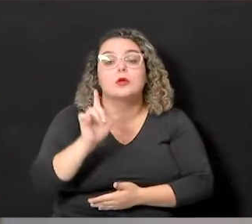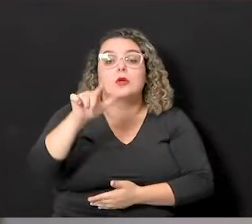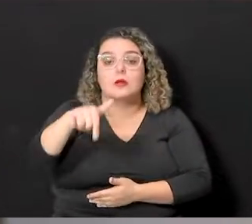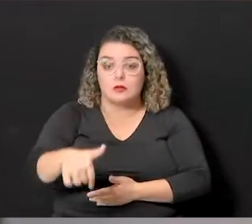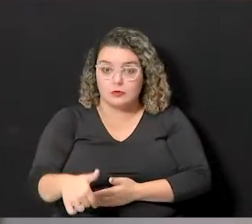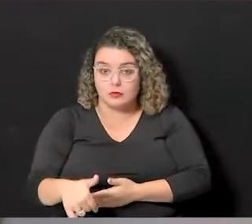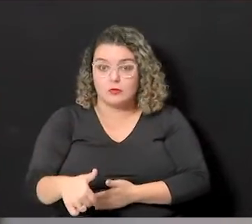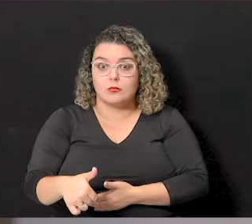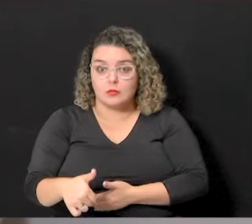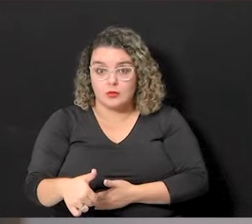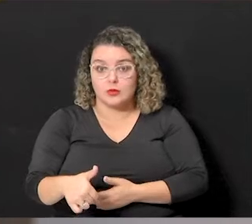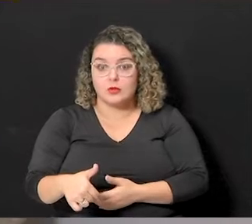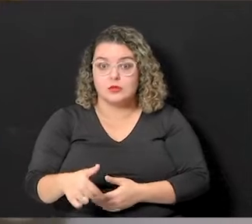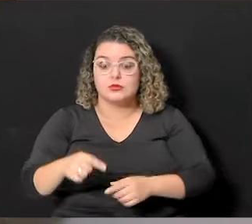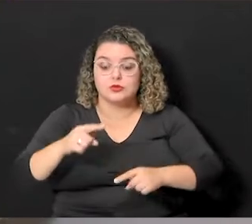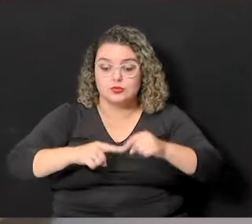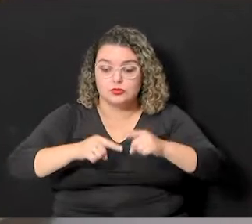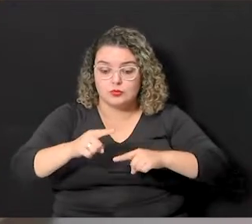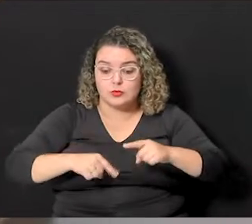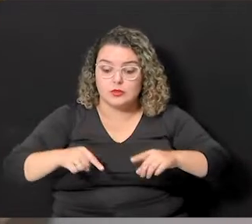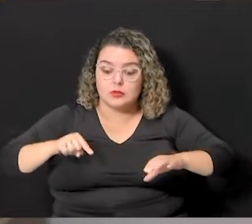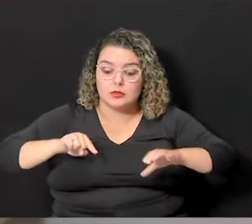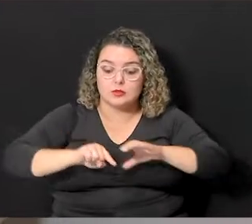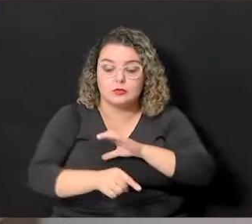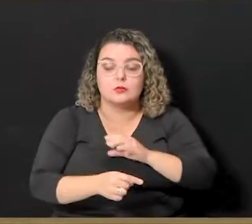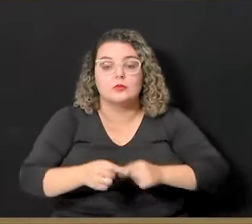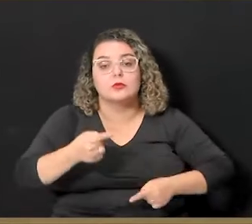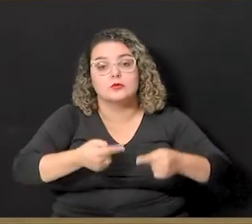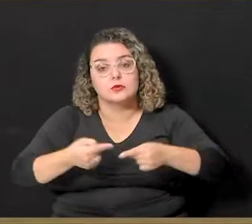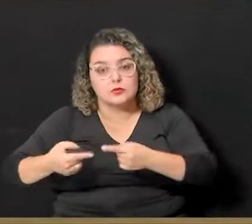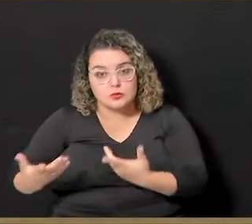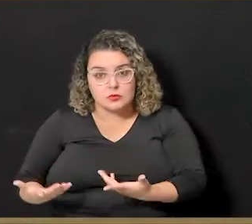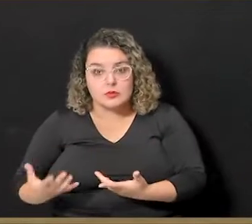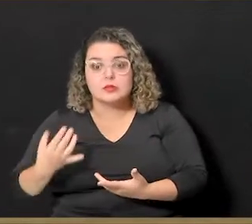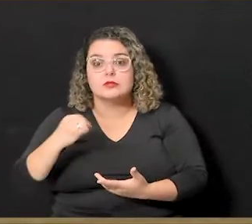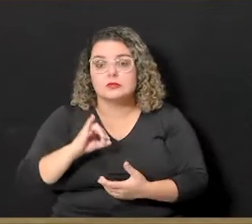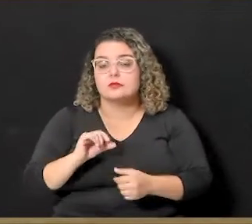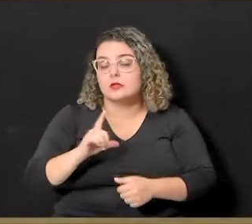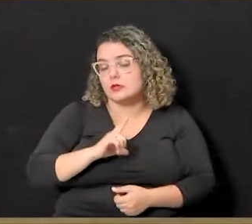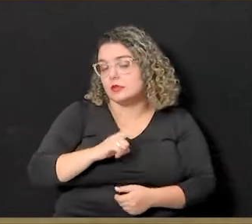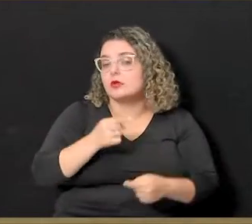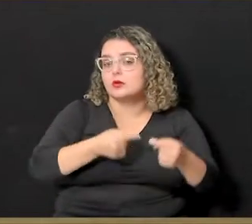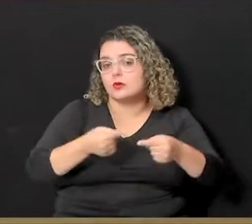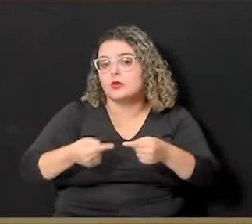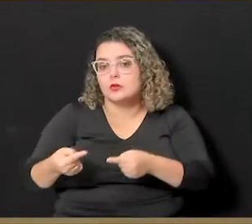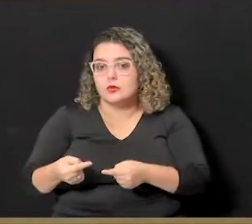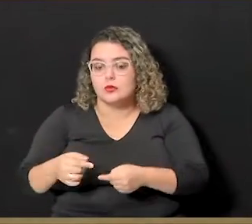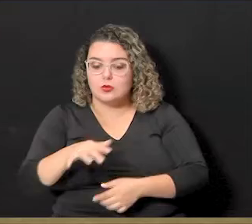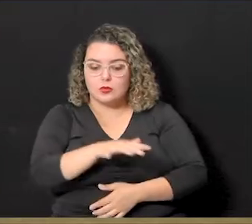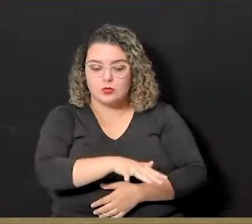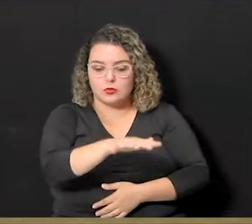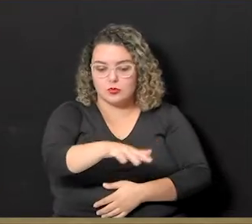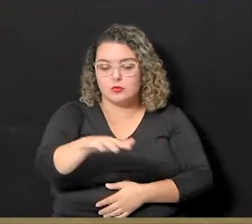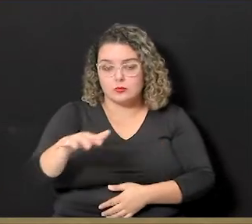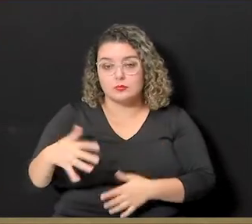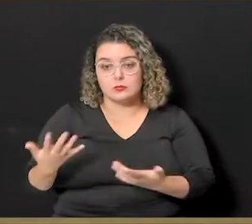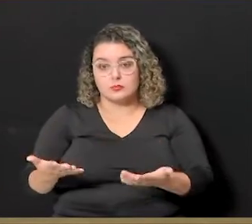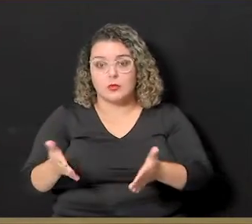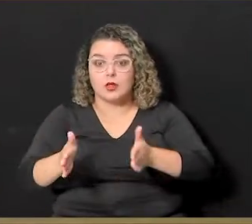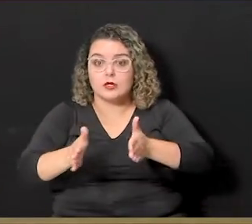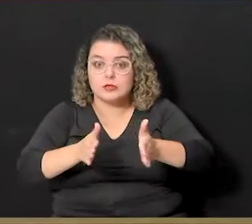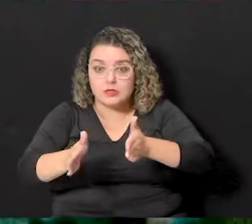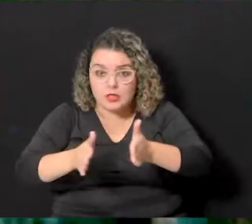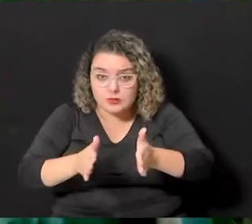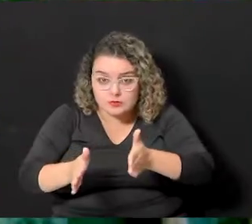aprovado, e posteriormente há um mérito, que aí sim nós vamos fazer o debate com os